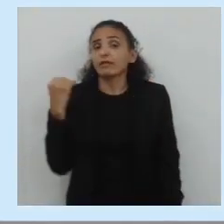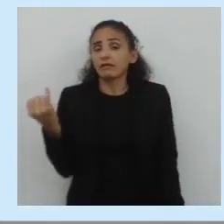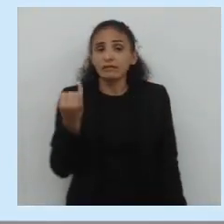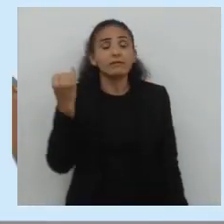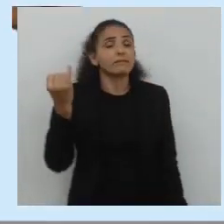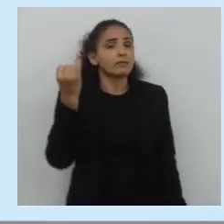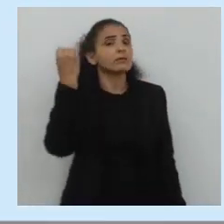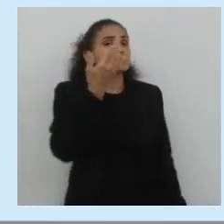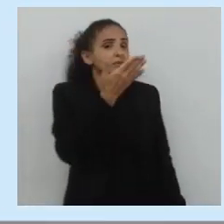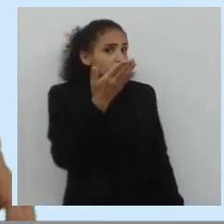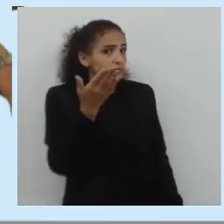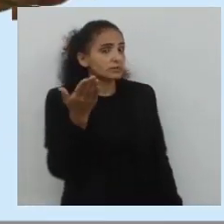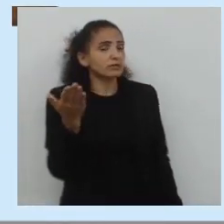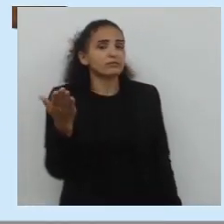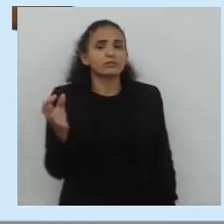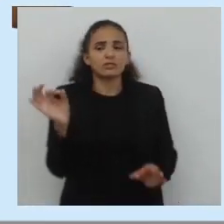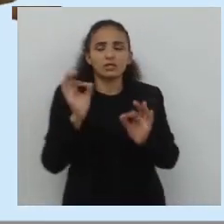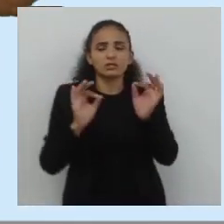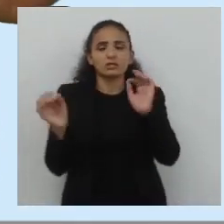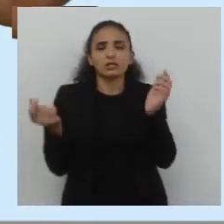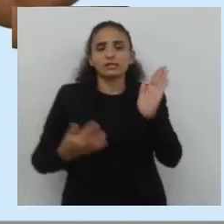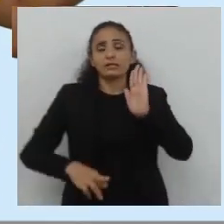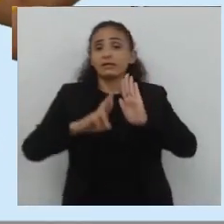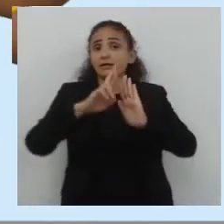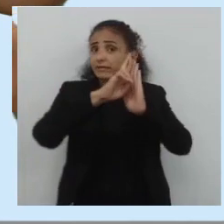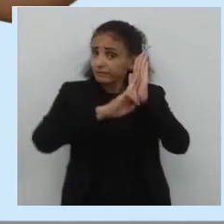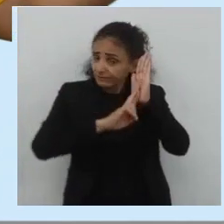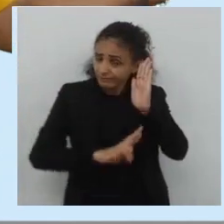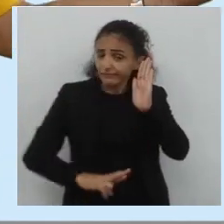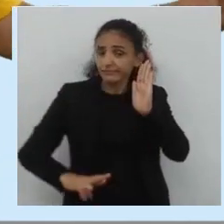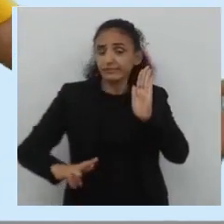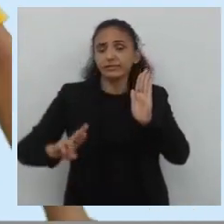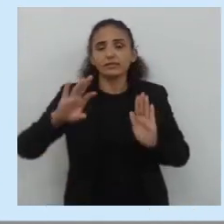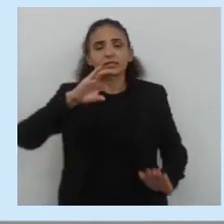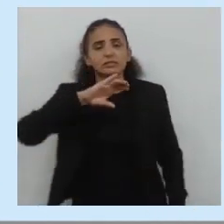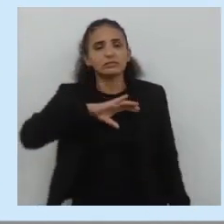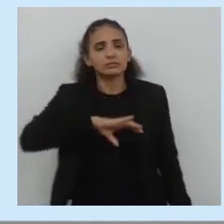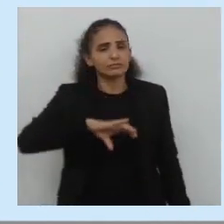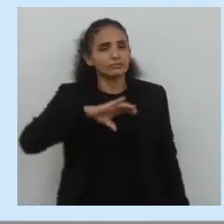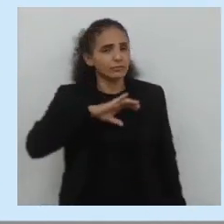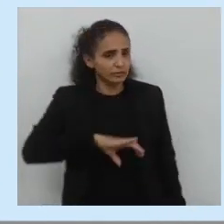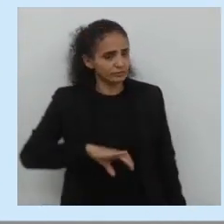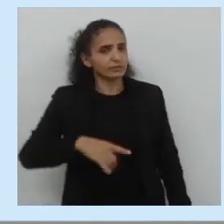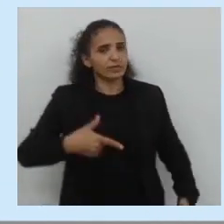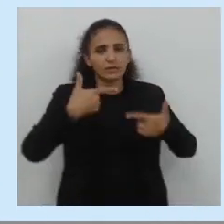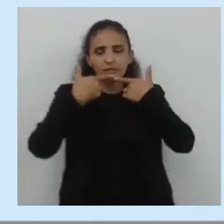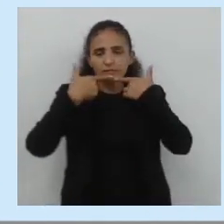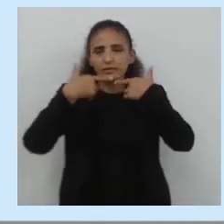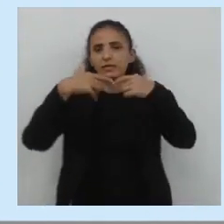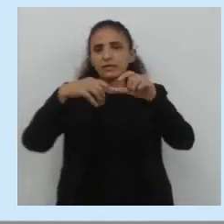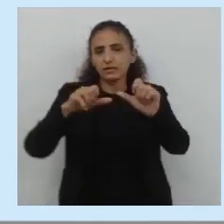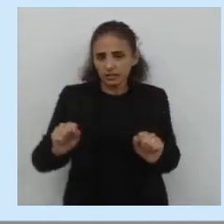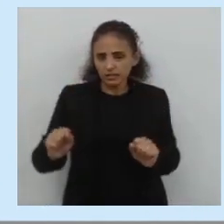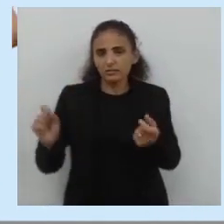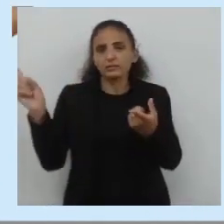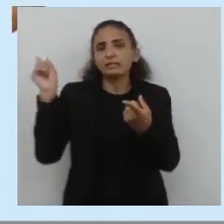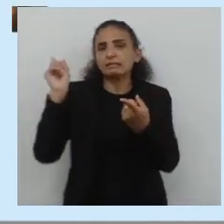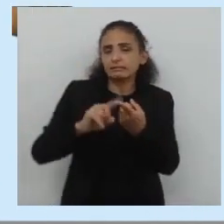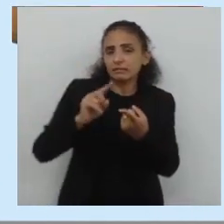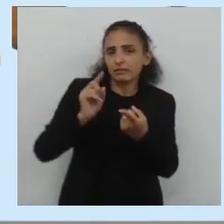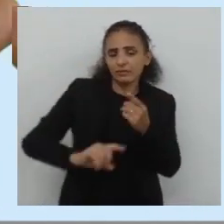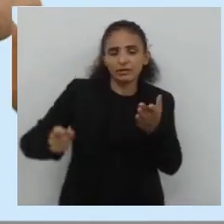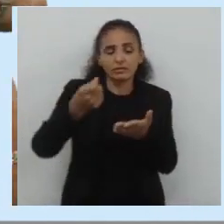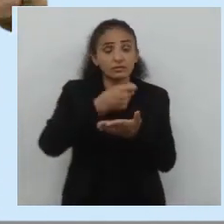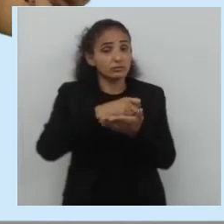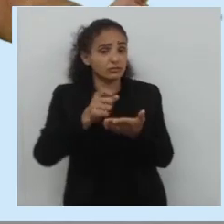importante que vocês tenham conhecimento das normas da língua, e também o conhecimento do gênero. Se